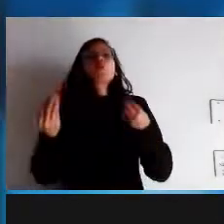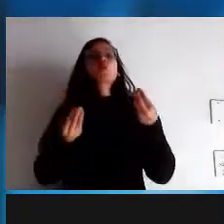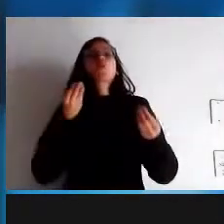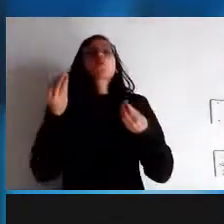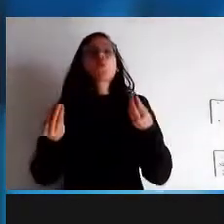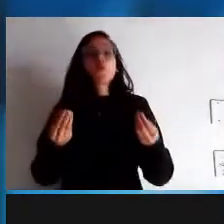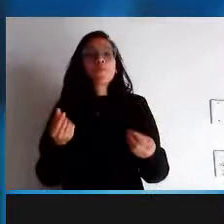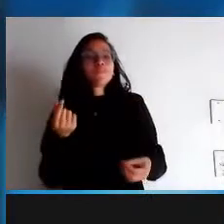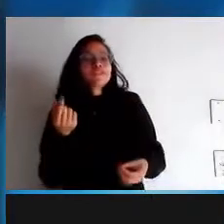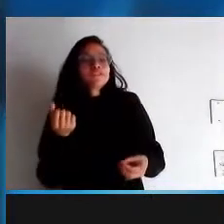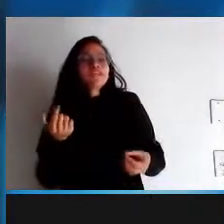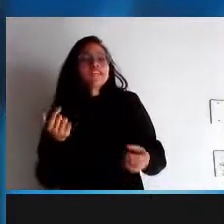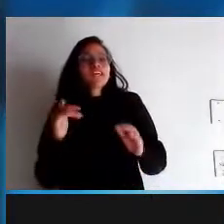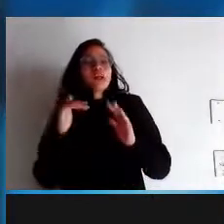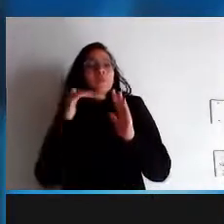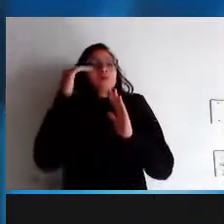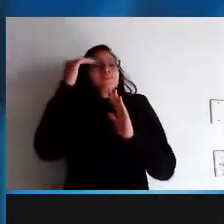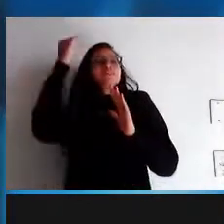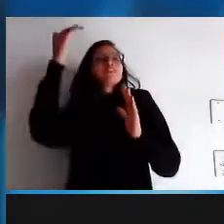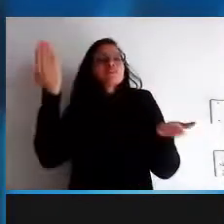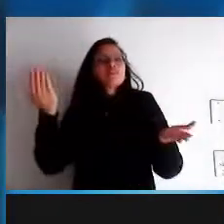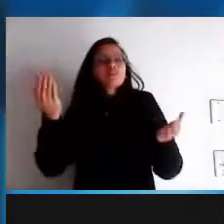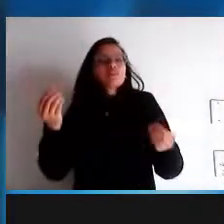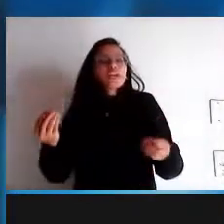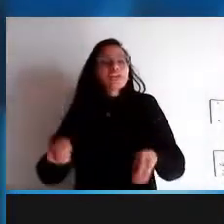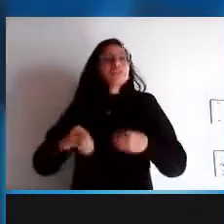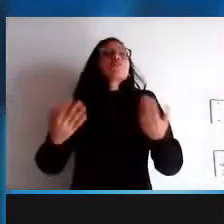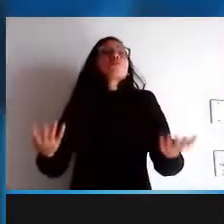o modelo de desenvolvimento do software livre